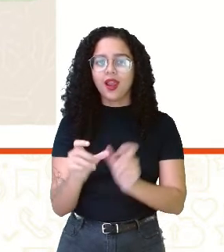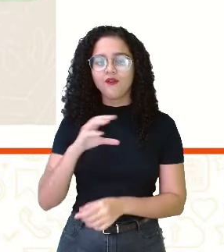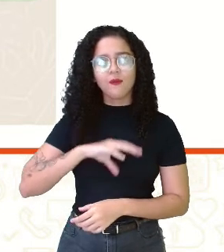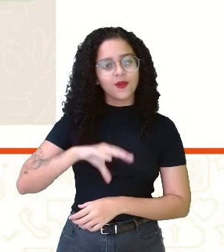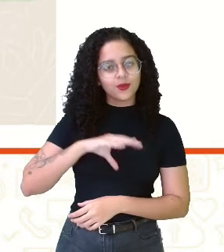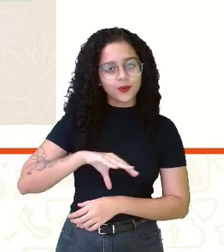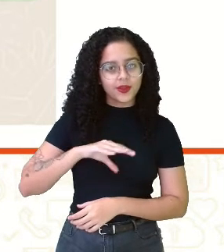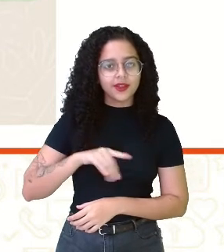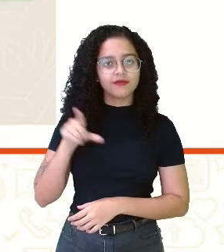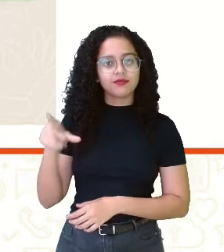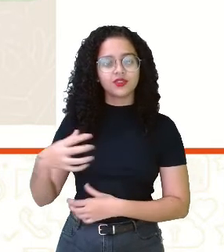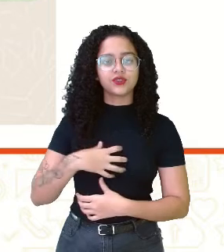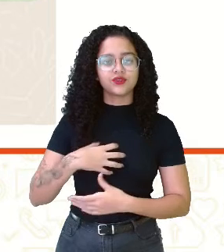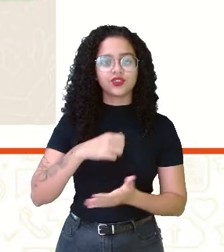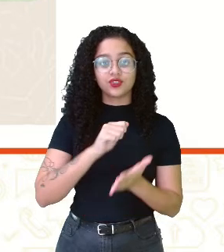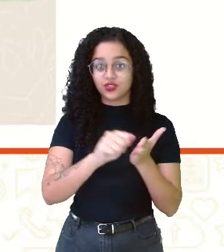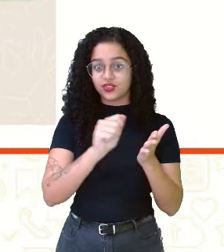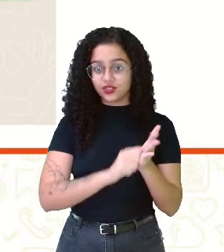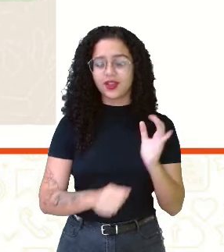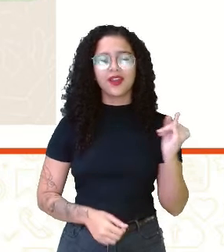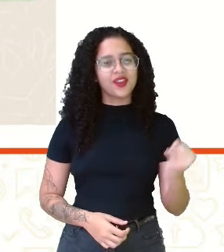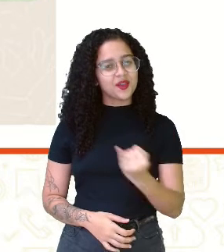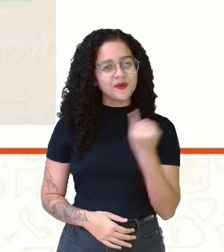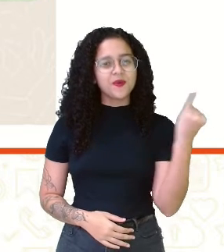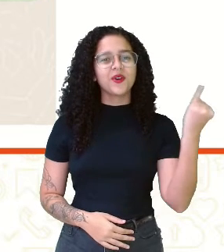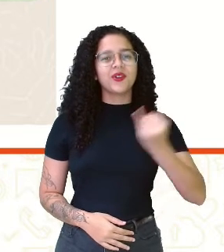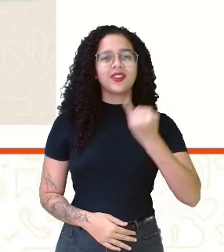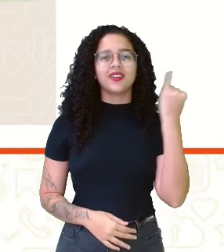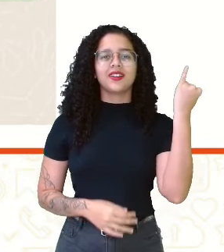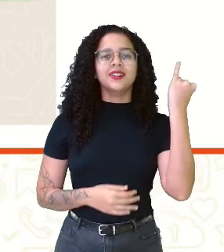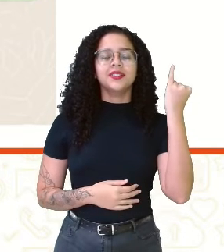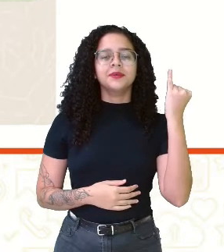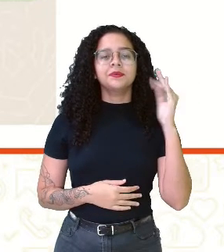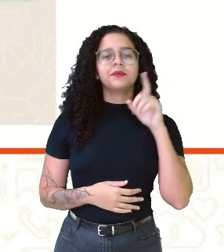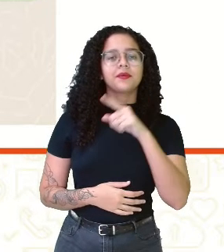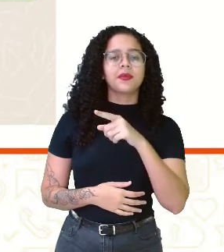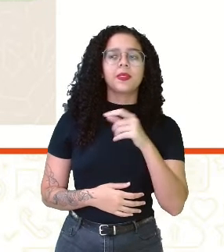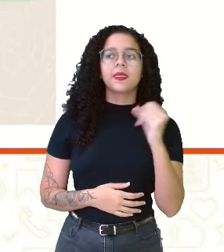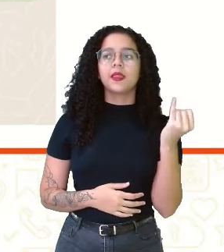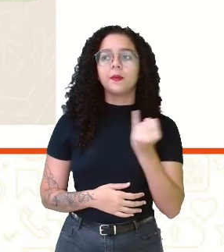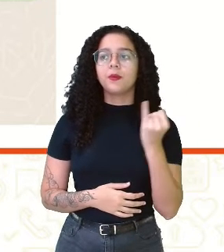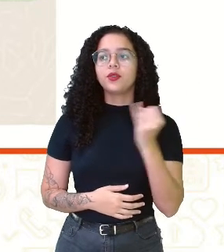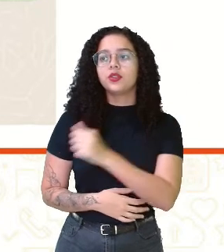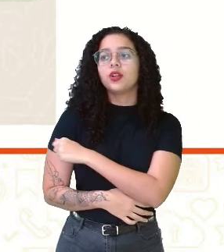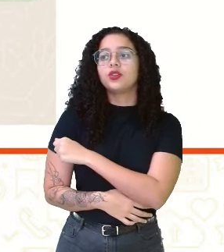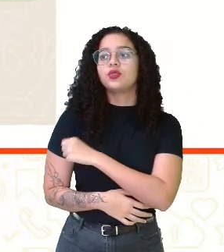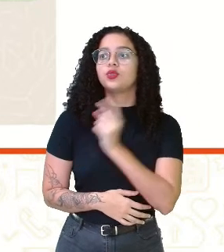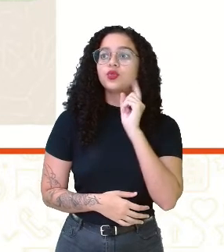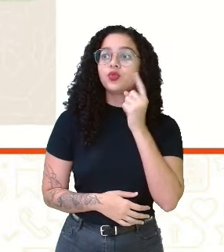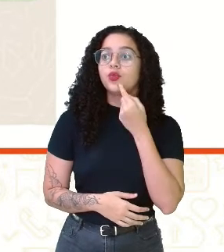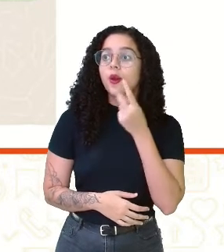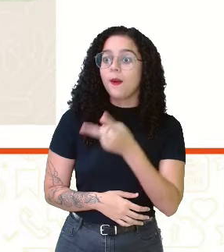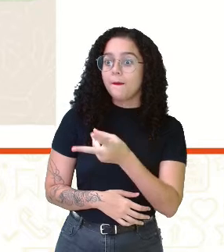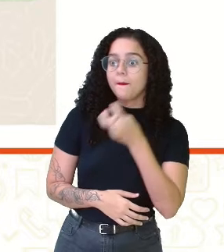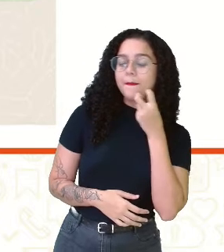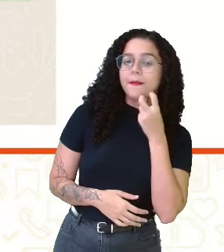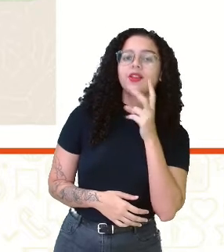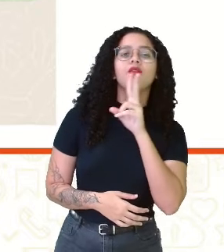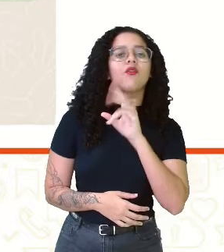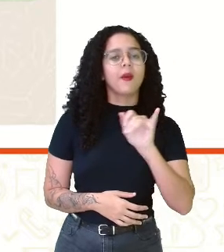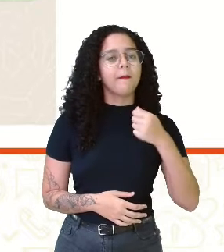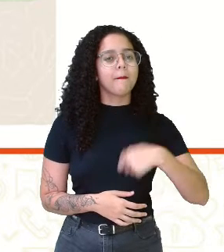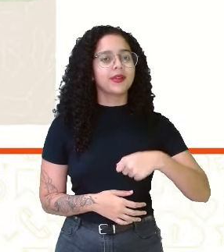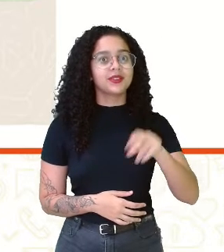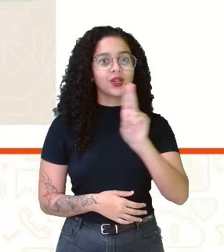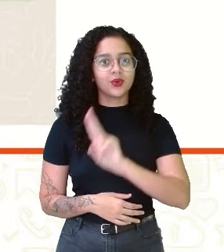português, da forma escrita, é importante. É importante que esse estudante surdo, ele veja que ele vai precisar usar.